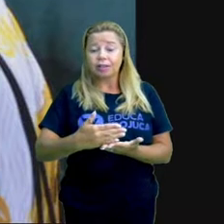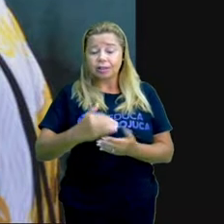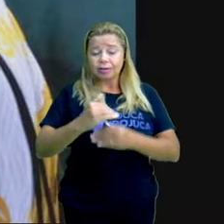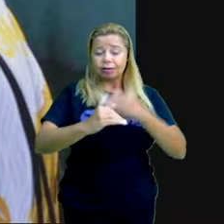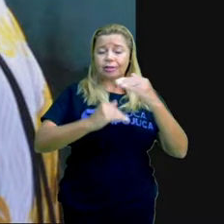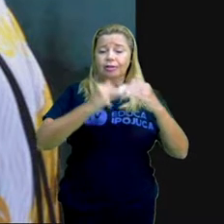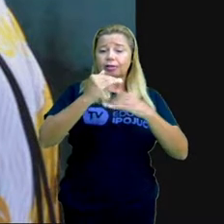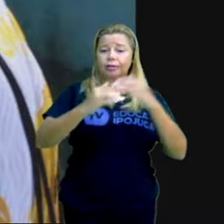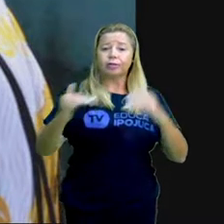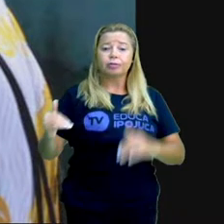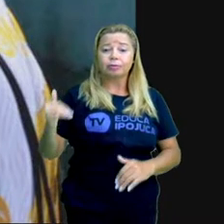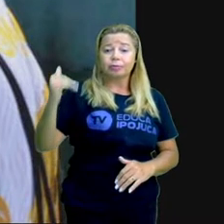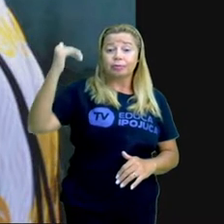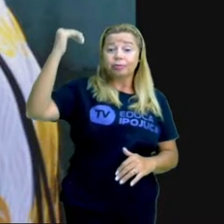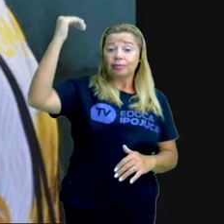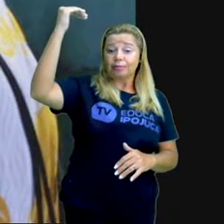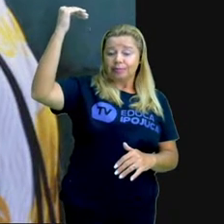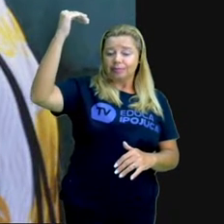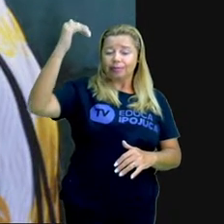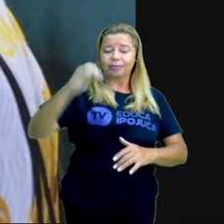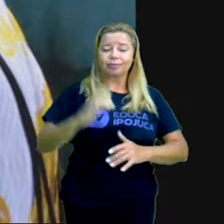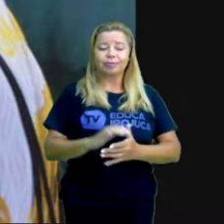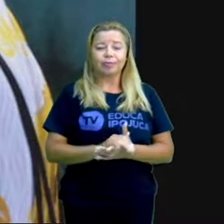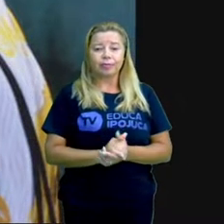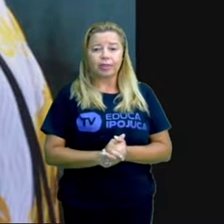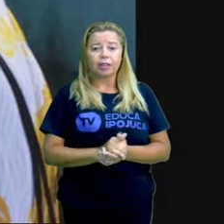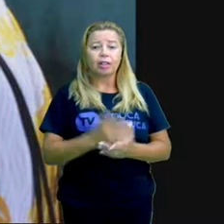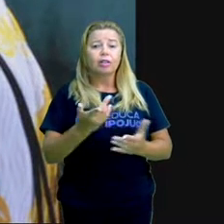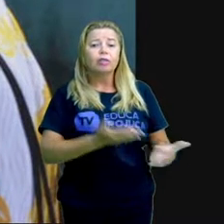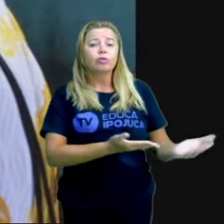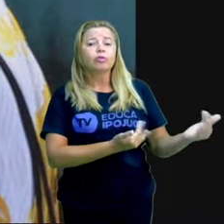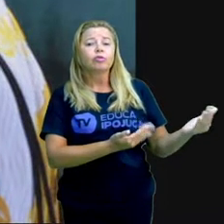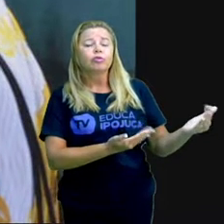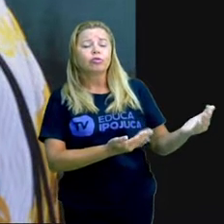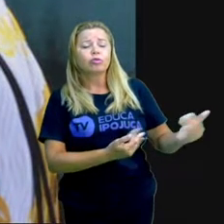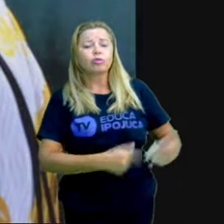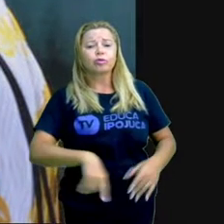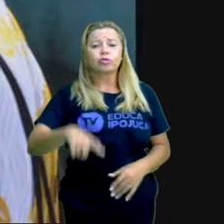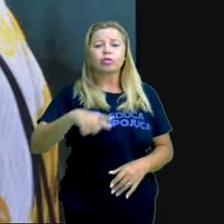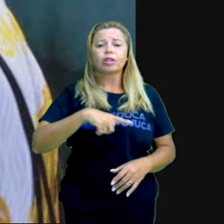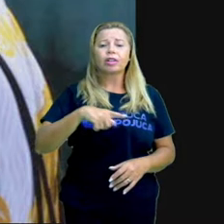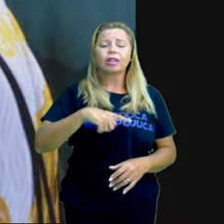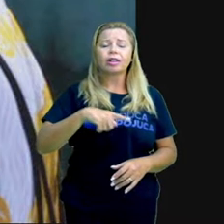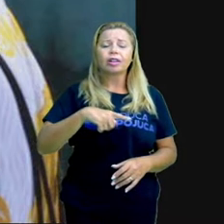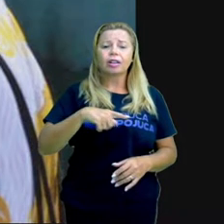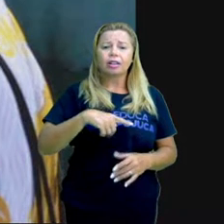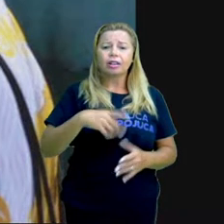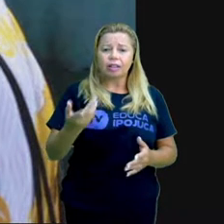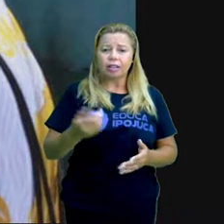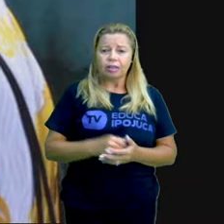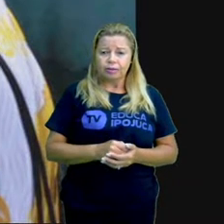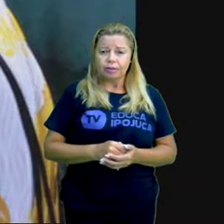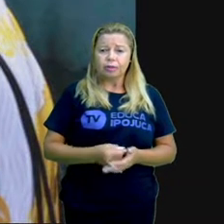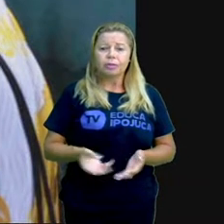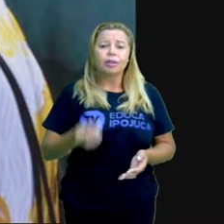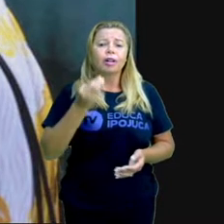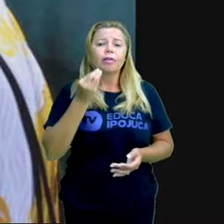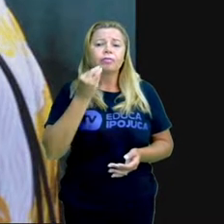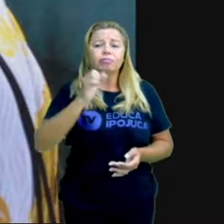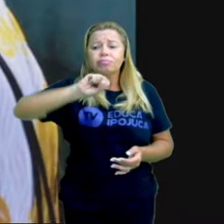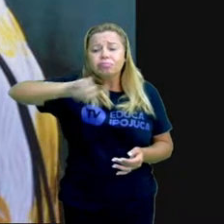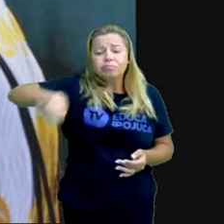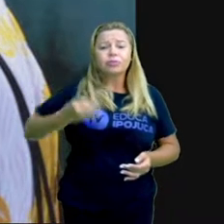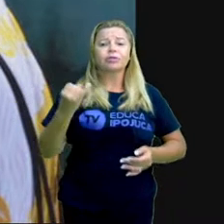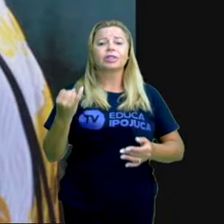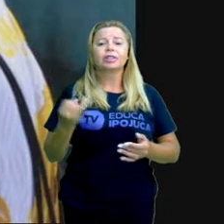idade adulta. E o que é que esses jovens têm aqui em Ipojuca para aproveitar sua juventude? Vamos